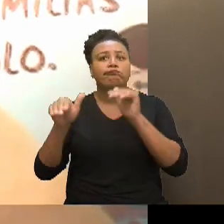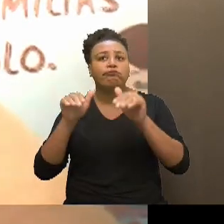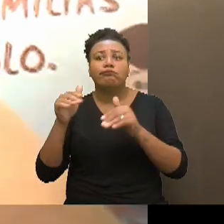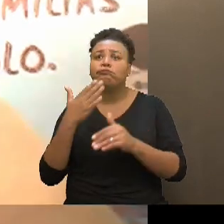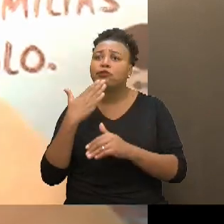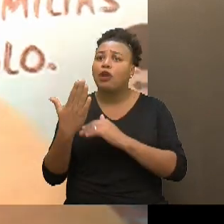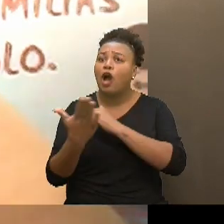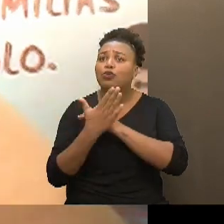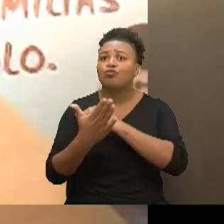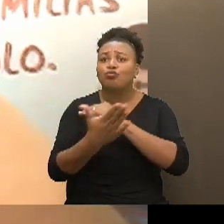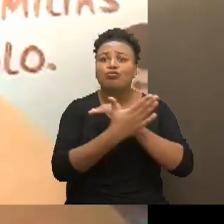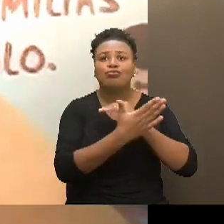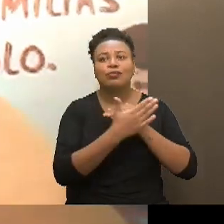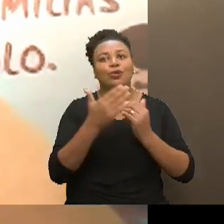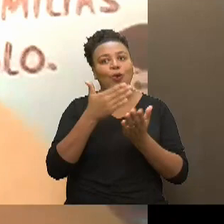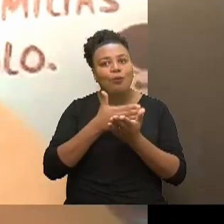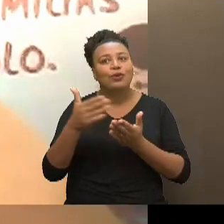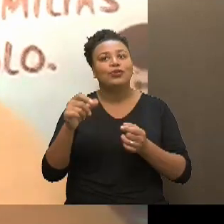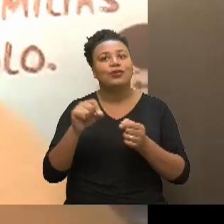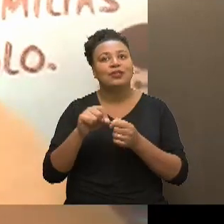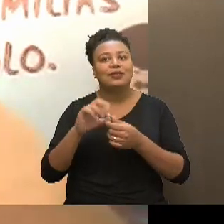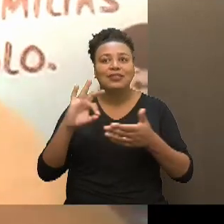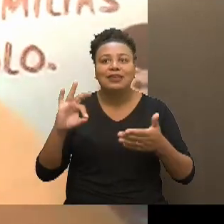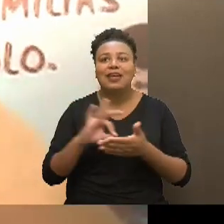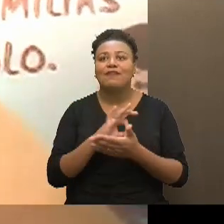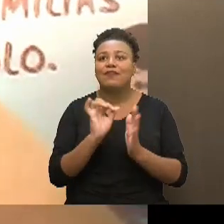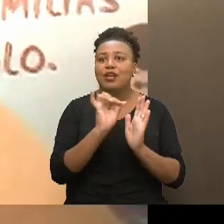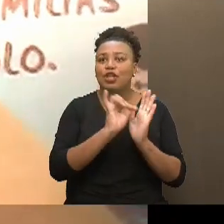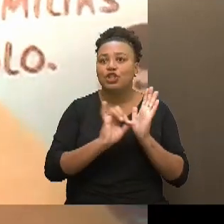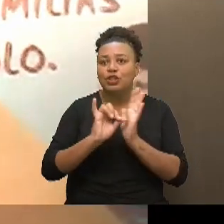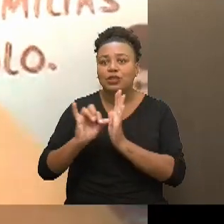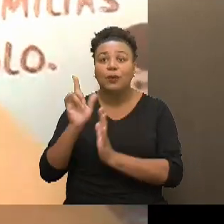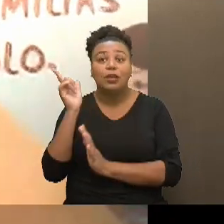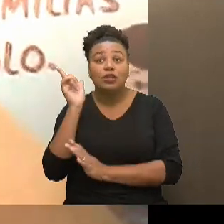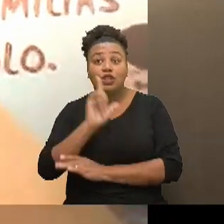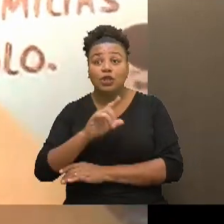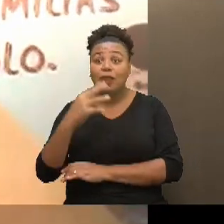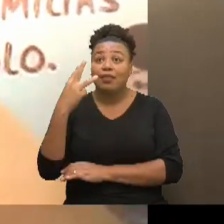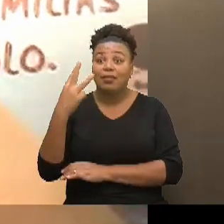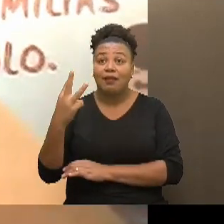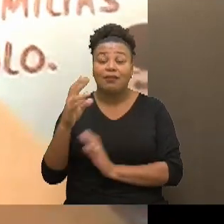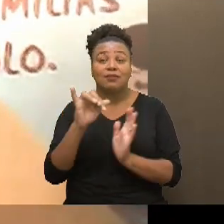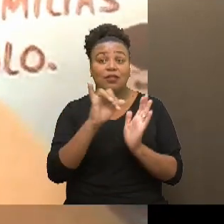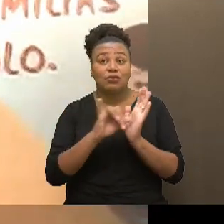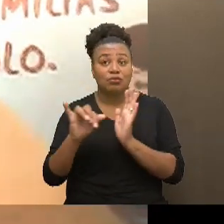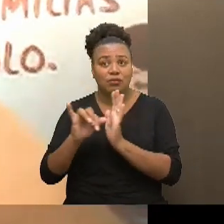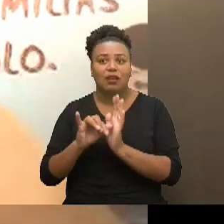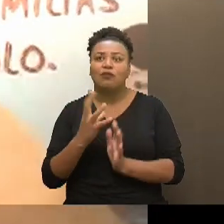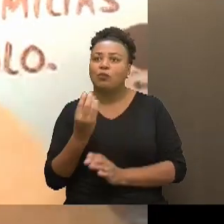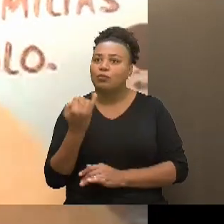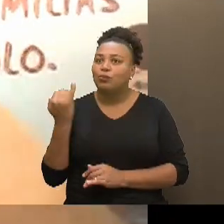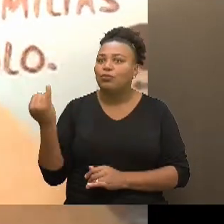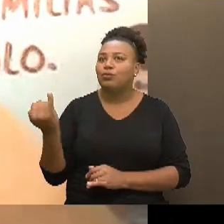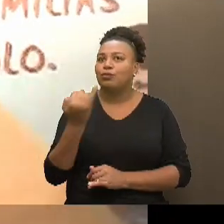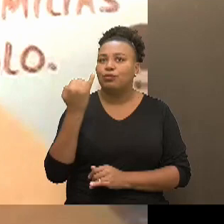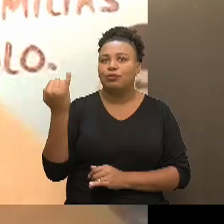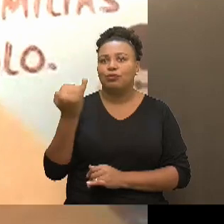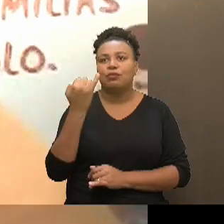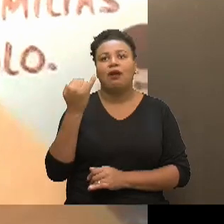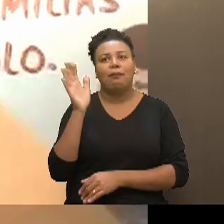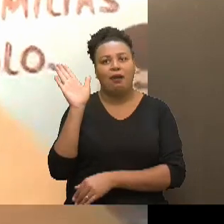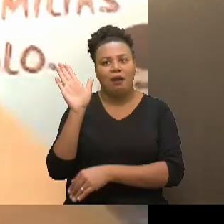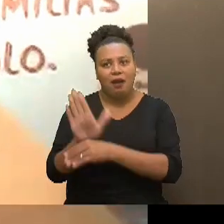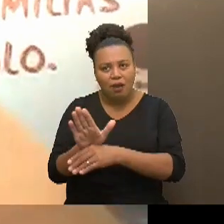ajuda, e aí a gente começou a escrever em editais, né, a gente ganhou três editais, que foram muito importantes, né, pra